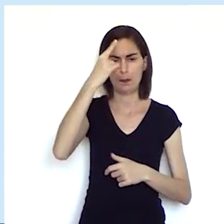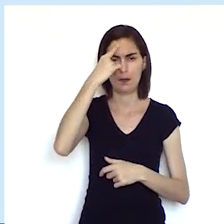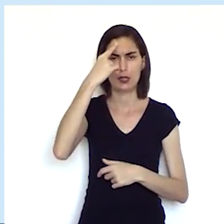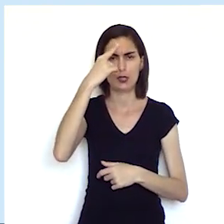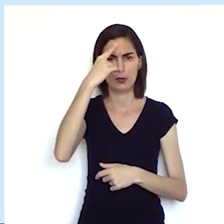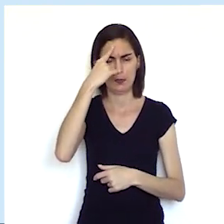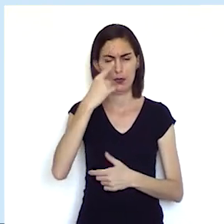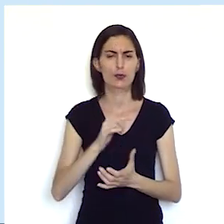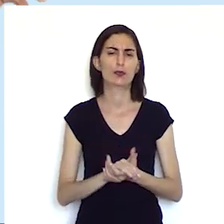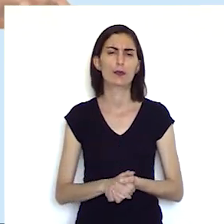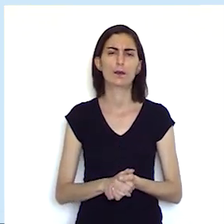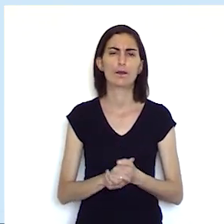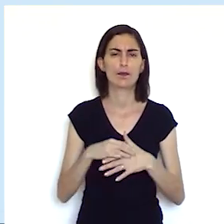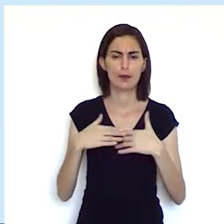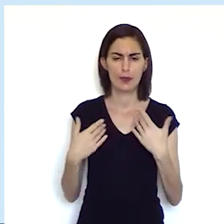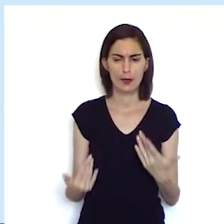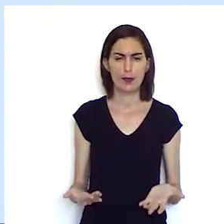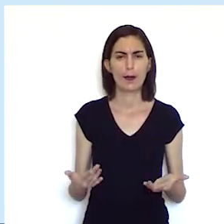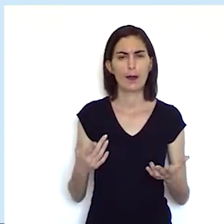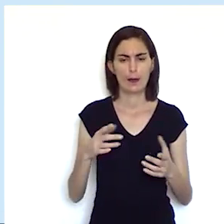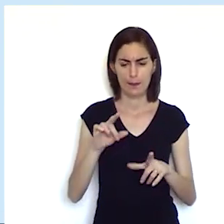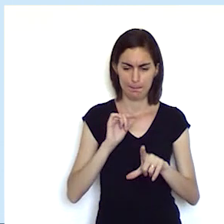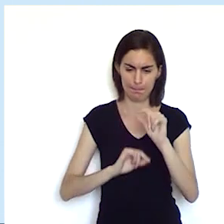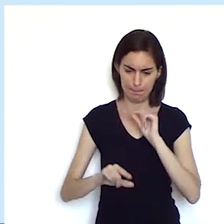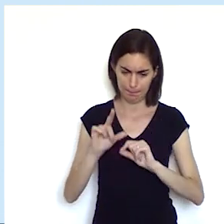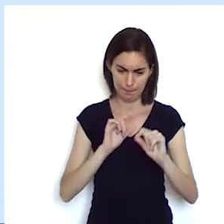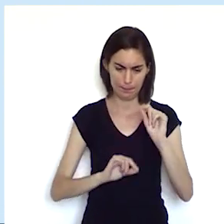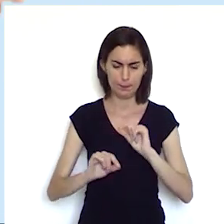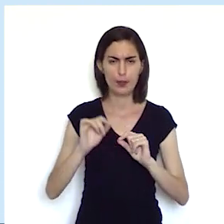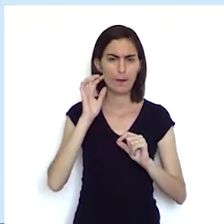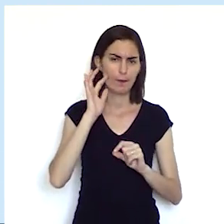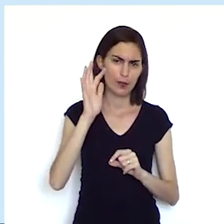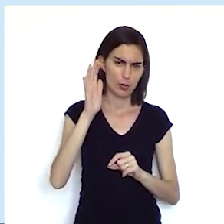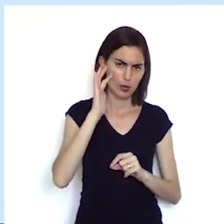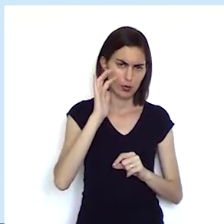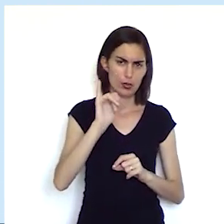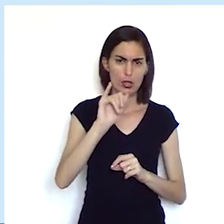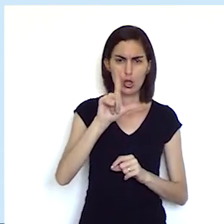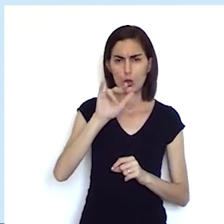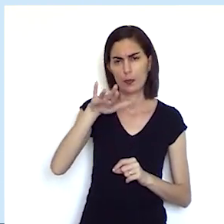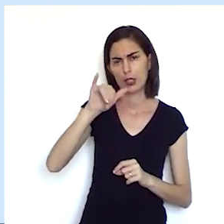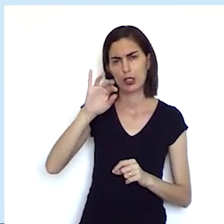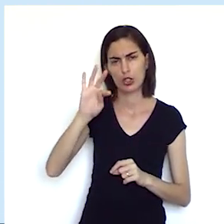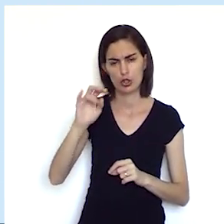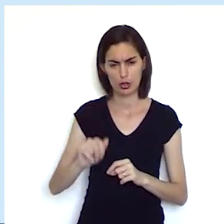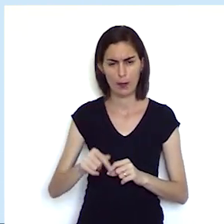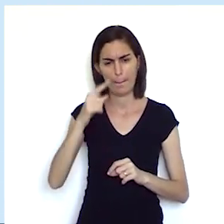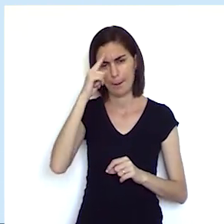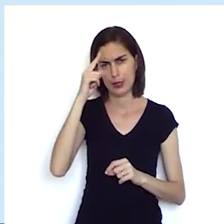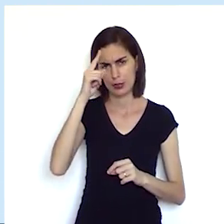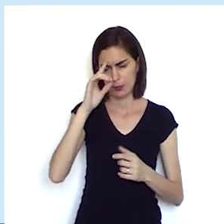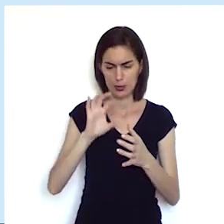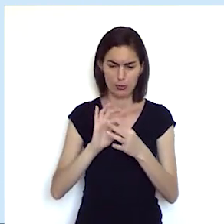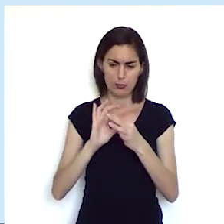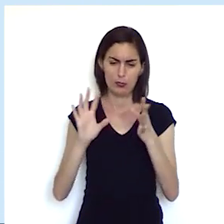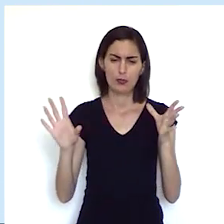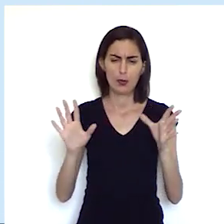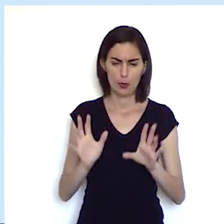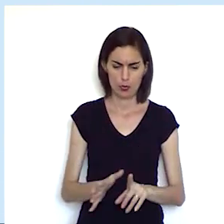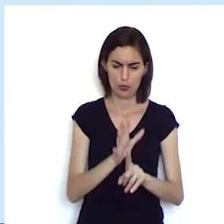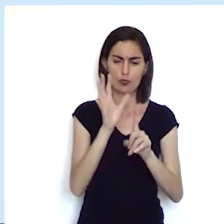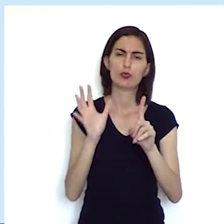esses elementos da filosofia iluminista e do pensamento liberal vão influenciar